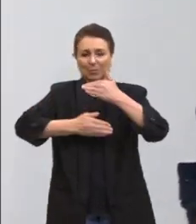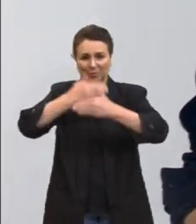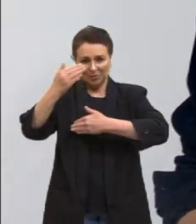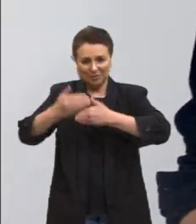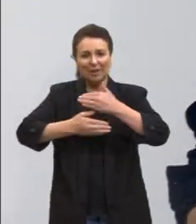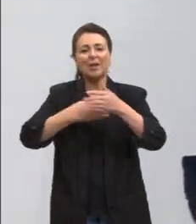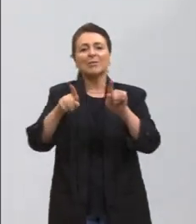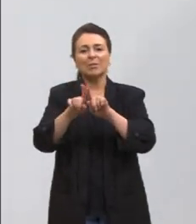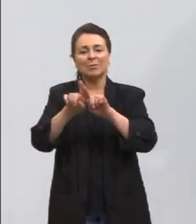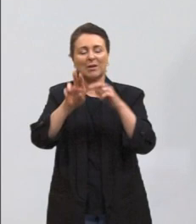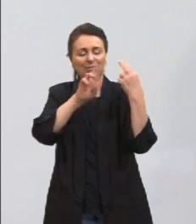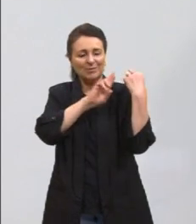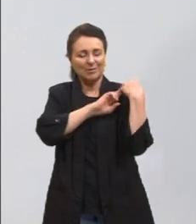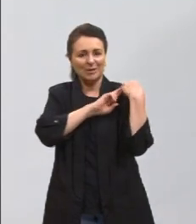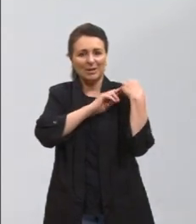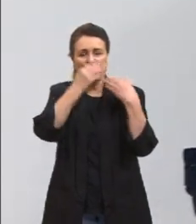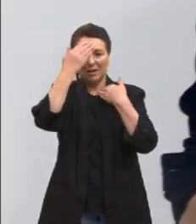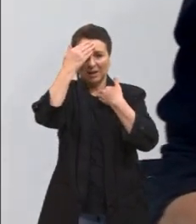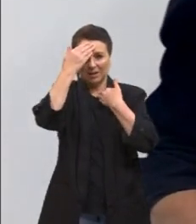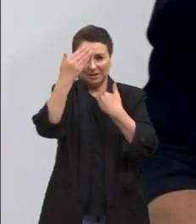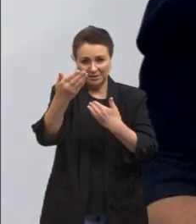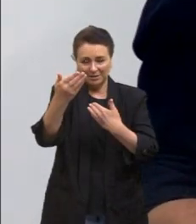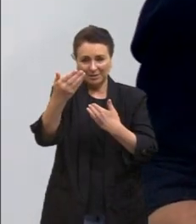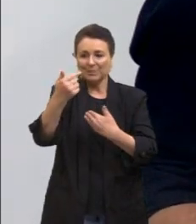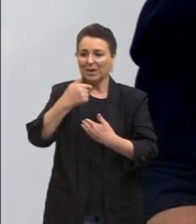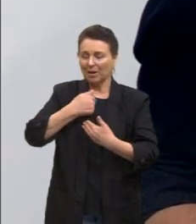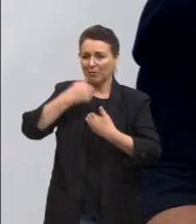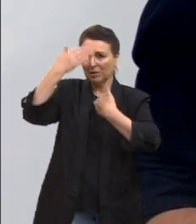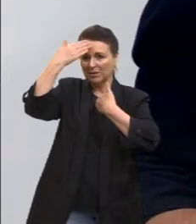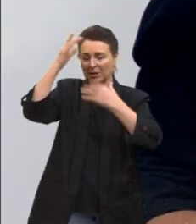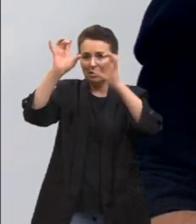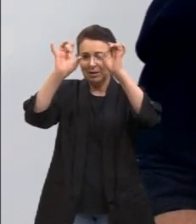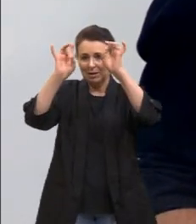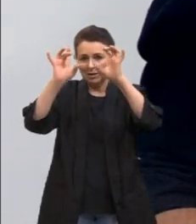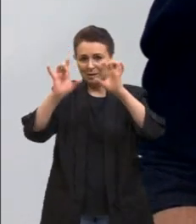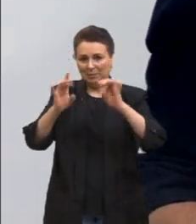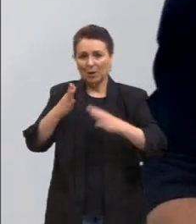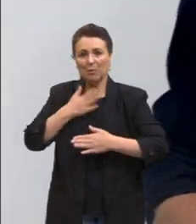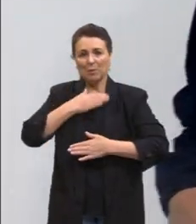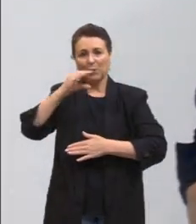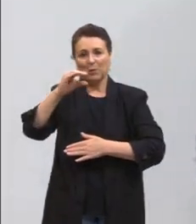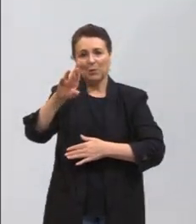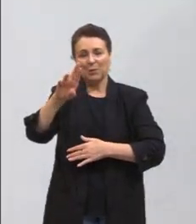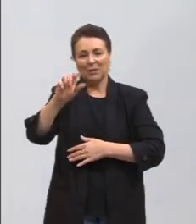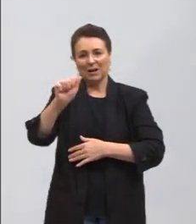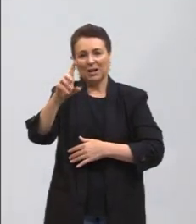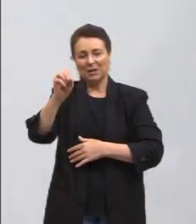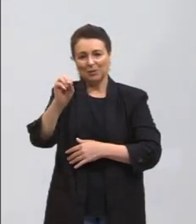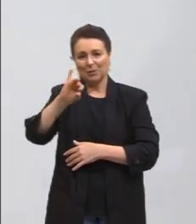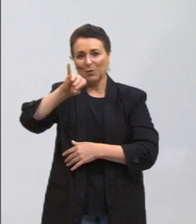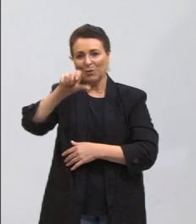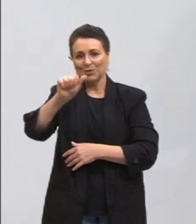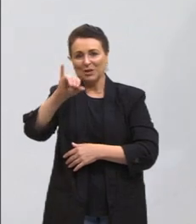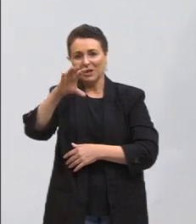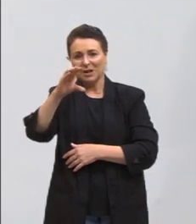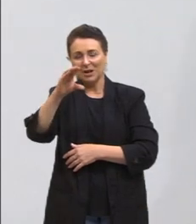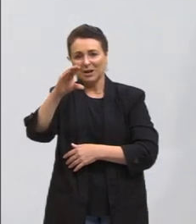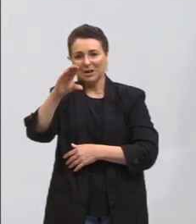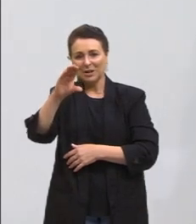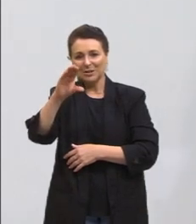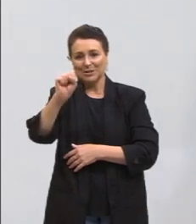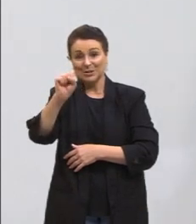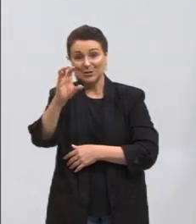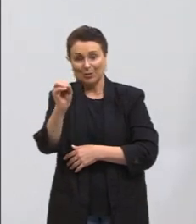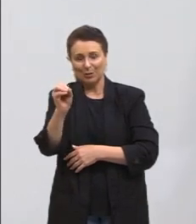acontecesse. Agradecer aqui também, eu vou agradecer em especial ao meu curador, o professor Jair São Paulo Bossa, que durante